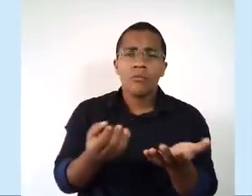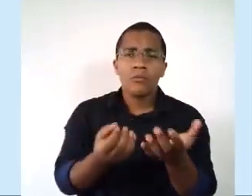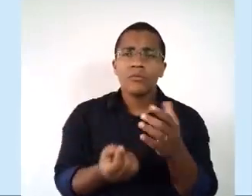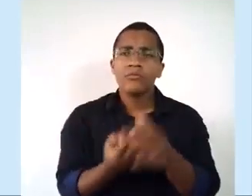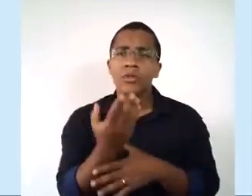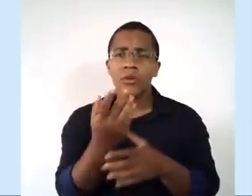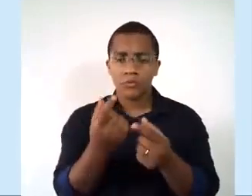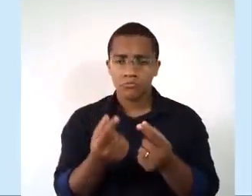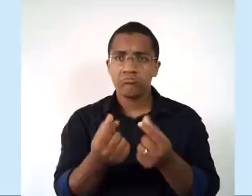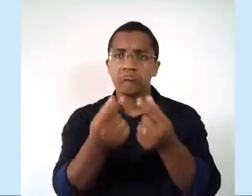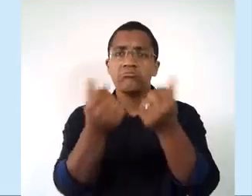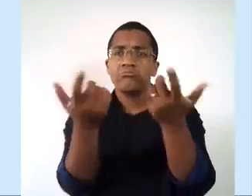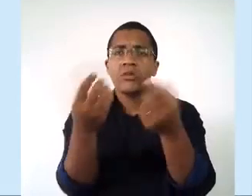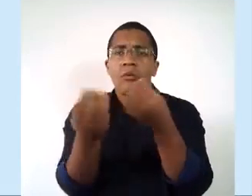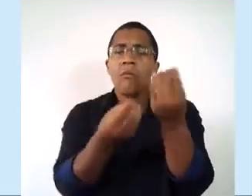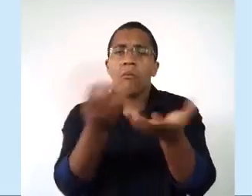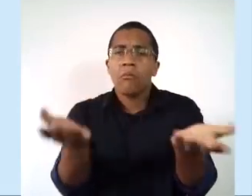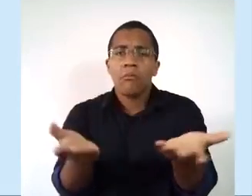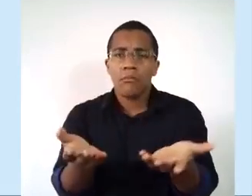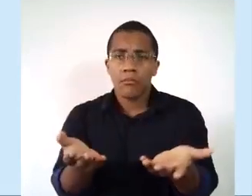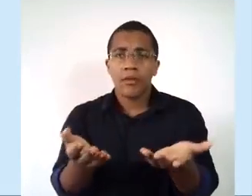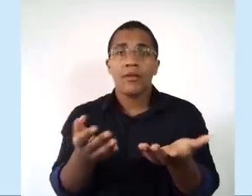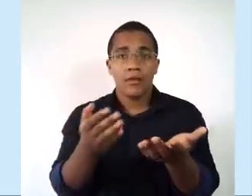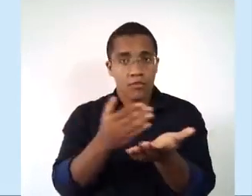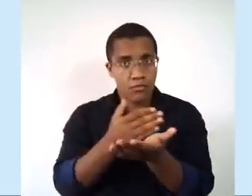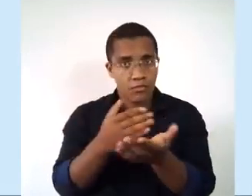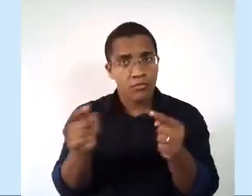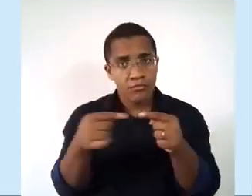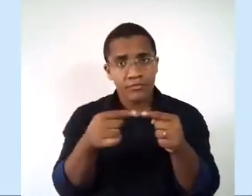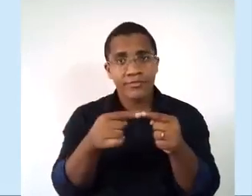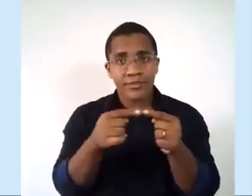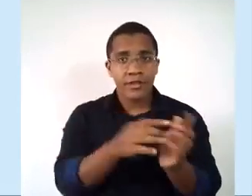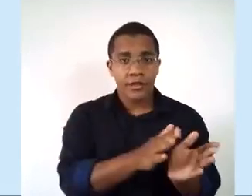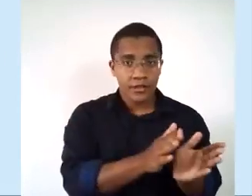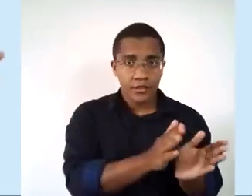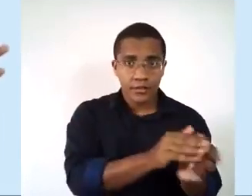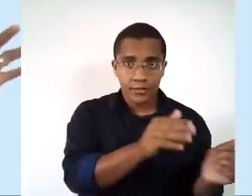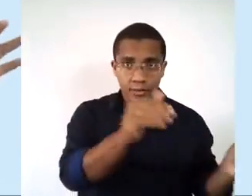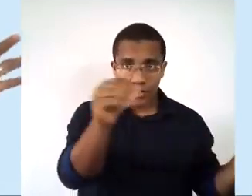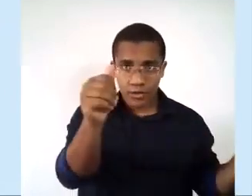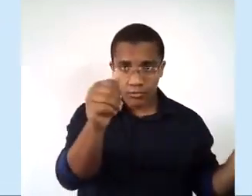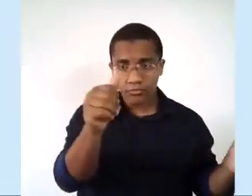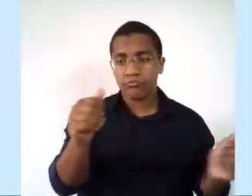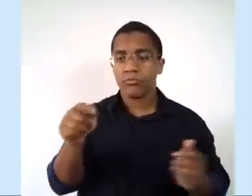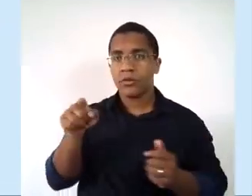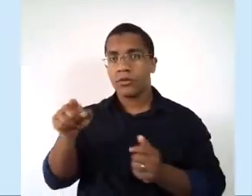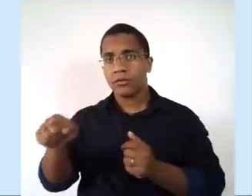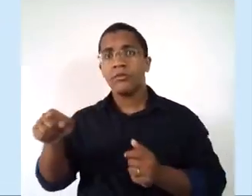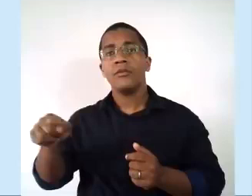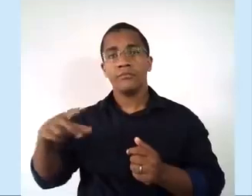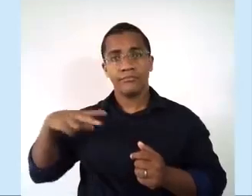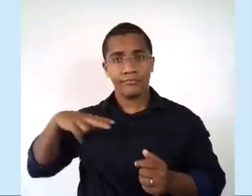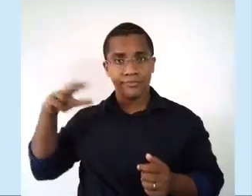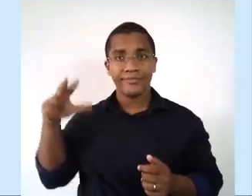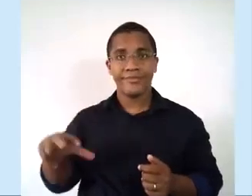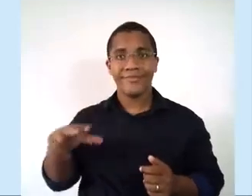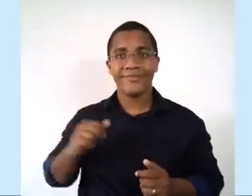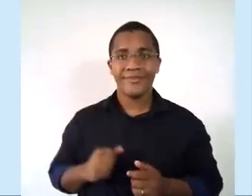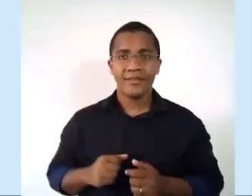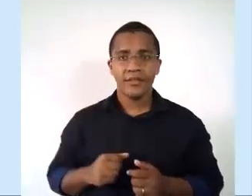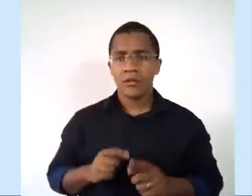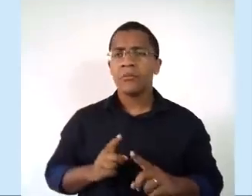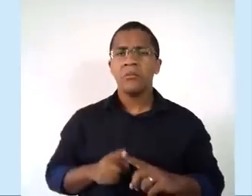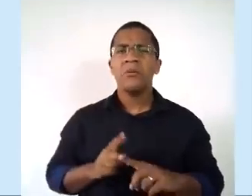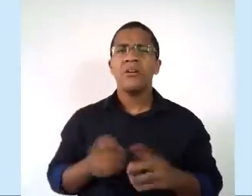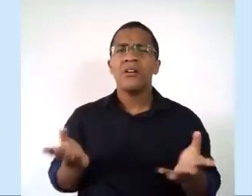vai estar relacionada a os espanhóis e aos portugueses. Por que, espanhóis e portugueses? Como a gente bem sabe, os espanhóis